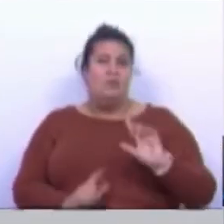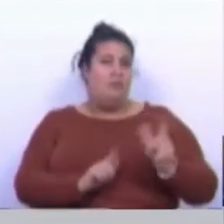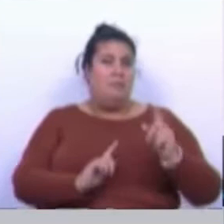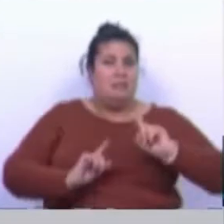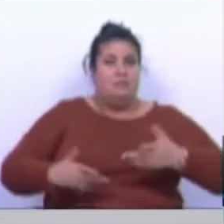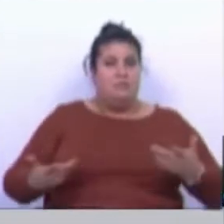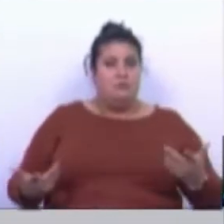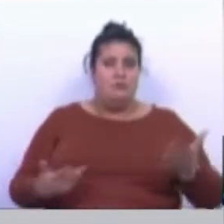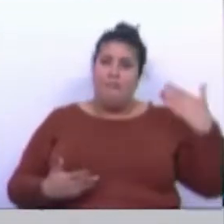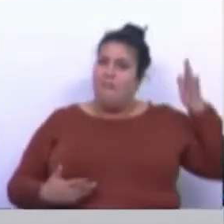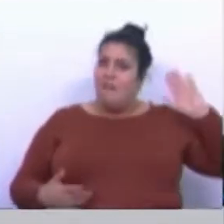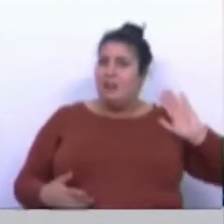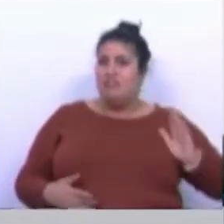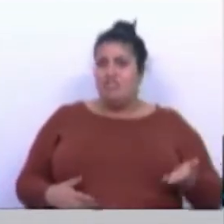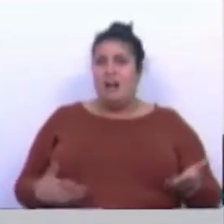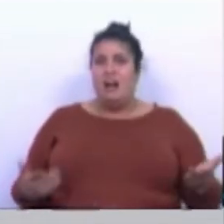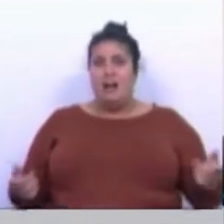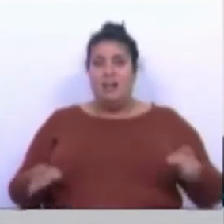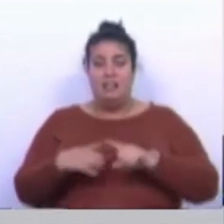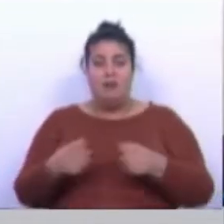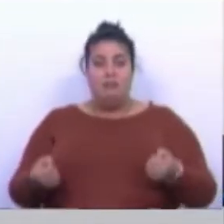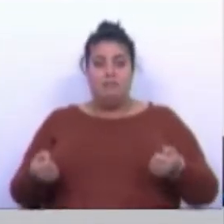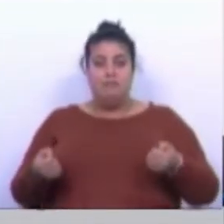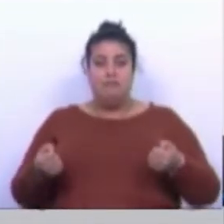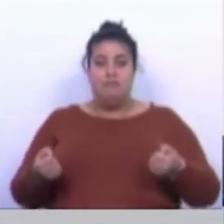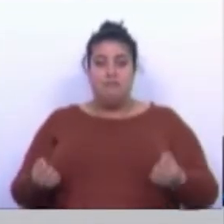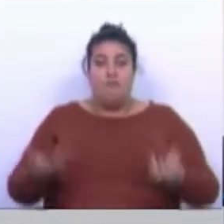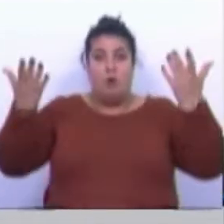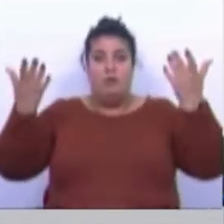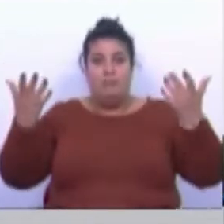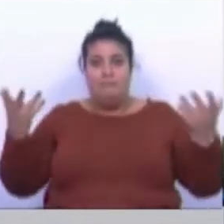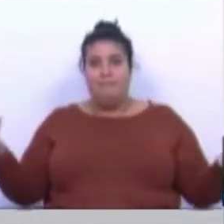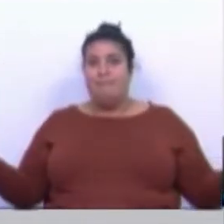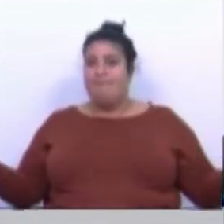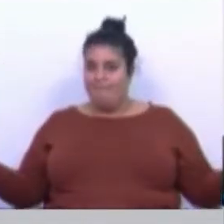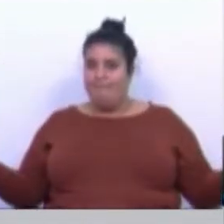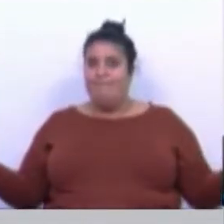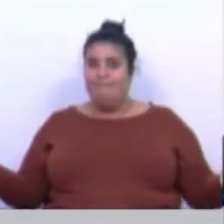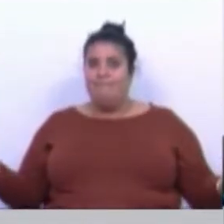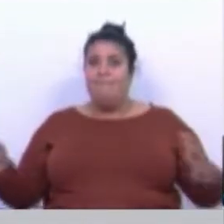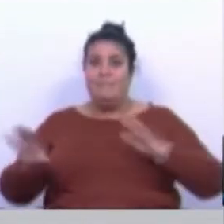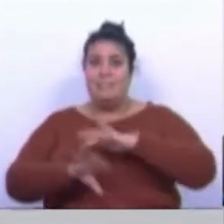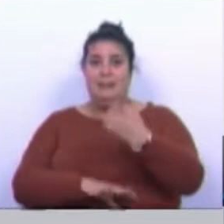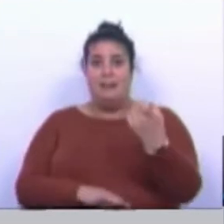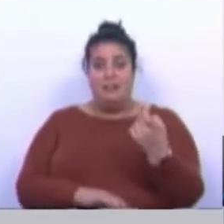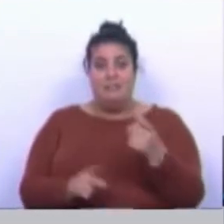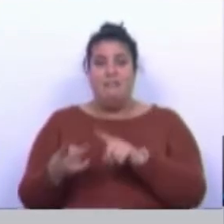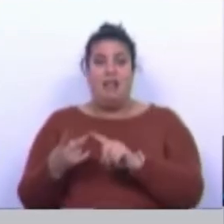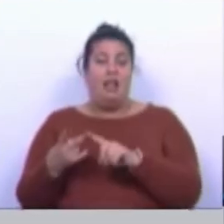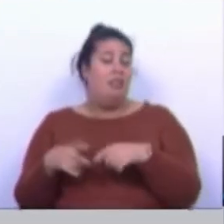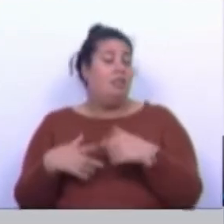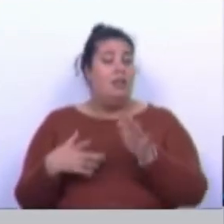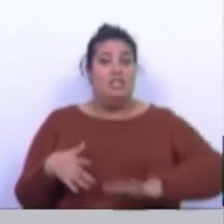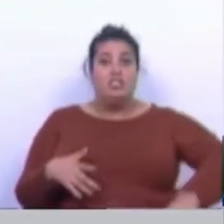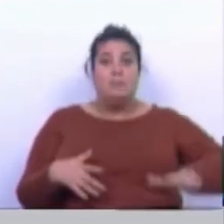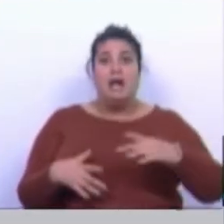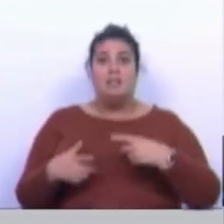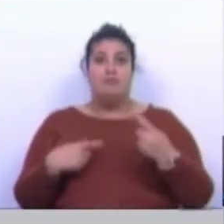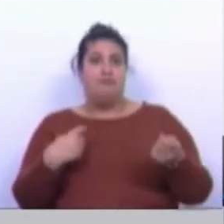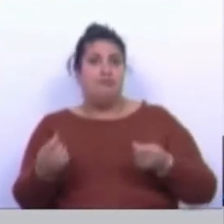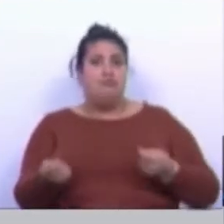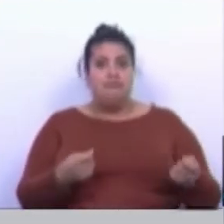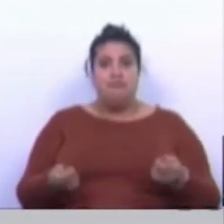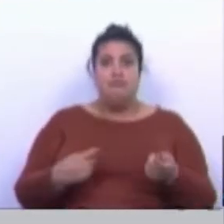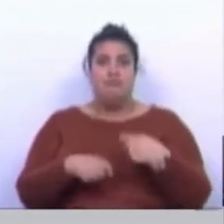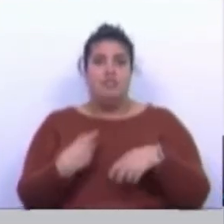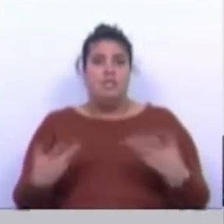2020, portanto isto já vem, portanto isto é como que uma panela de pressão, sendo a falta de profissionais, a falta de meios físicos e por vezes logísticos e